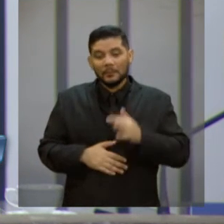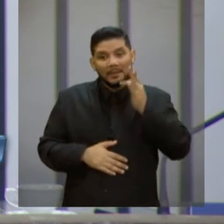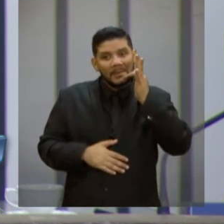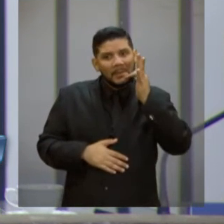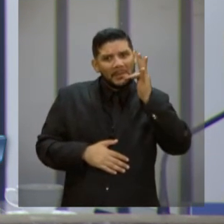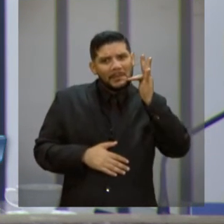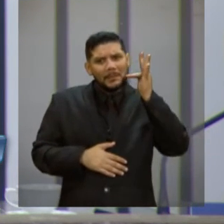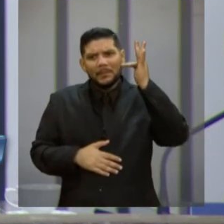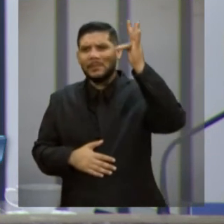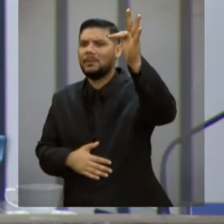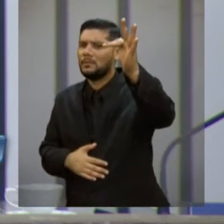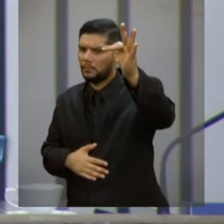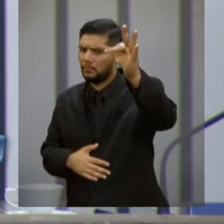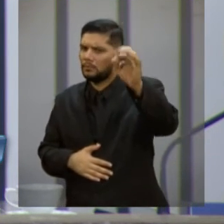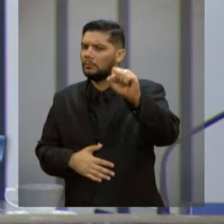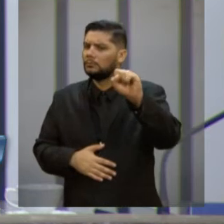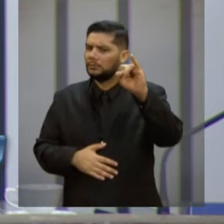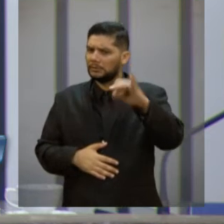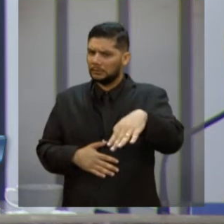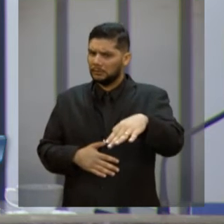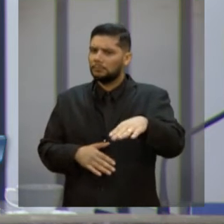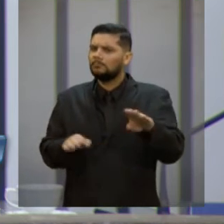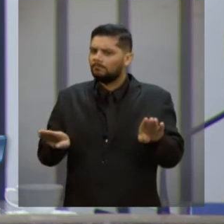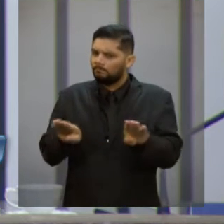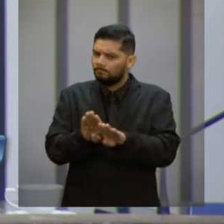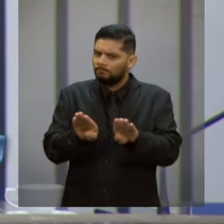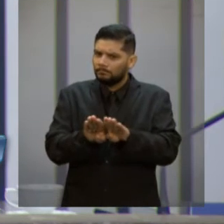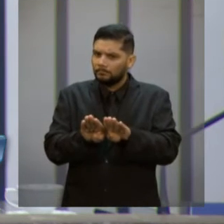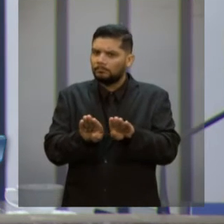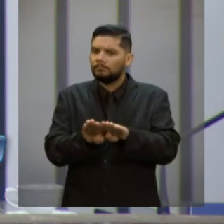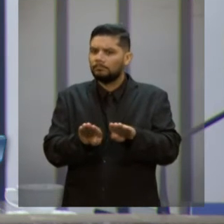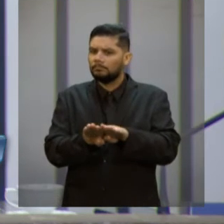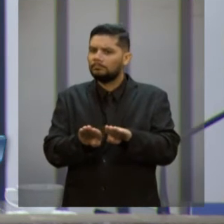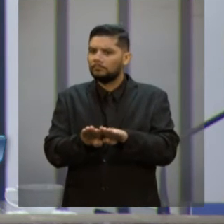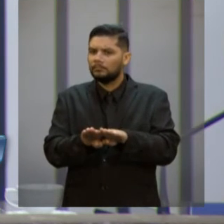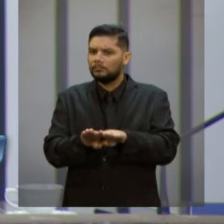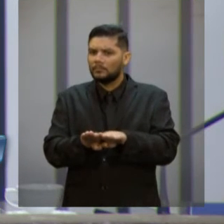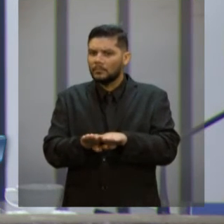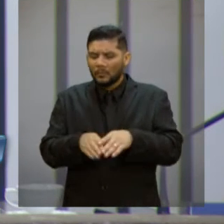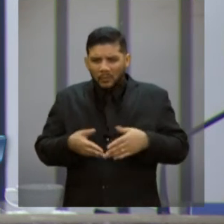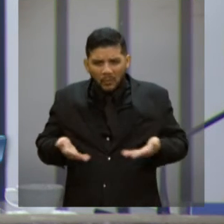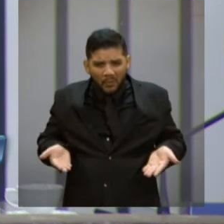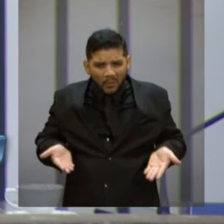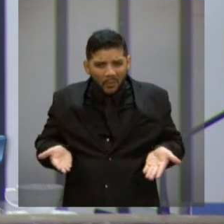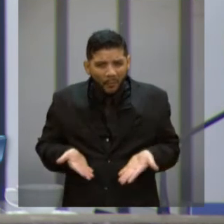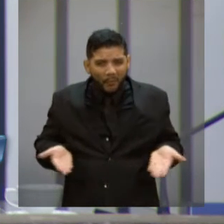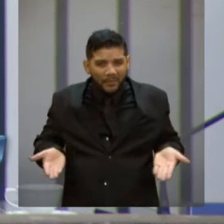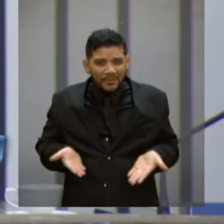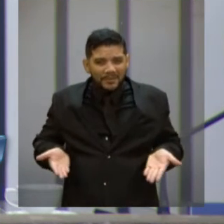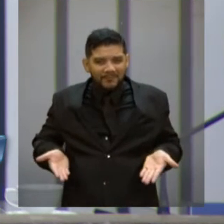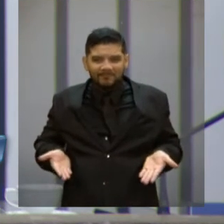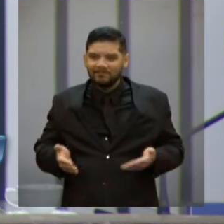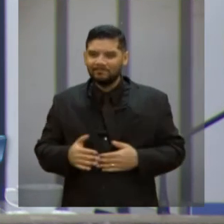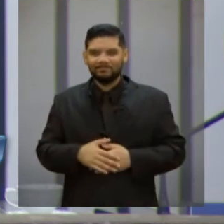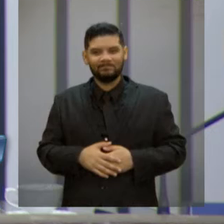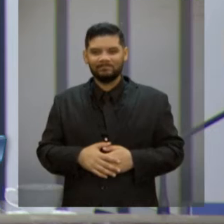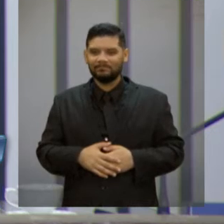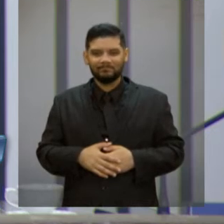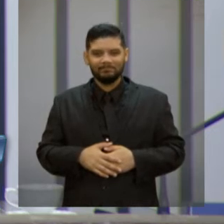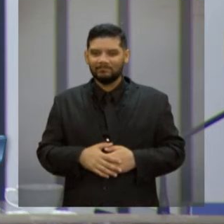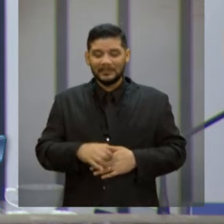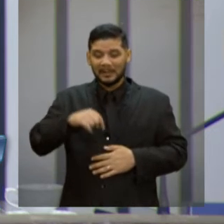equiparação educacional, uma equiparação de oportunidades. Mas, como nós sabemos, hoje o Brasil ainda é país de muitas